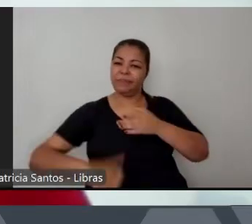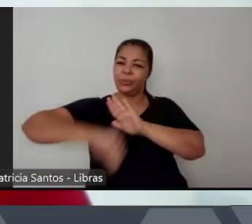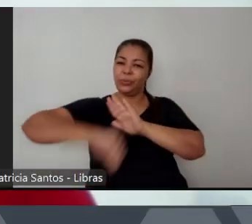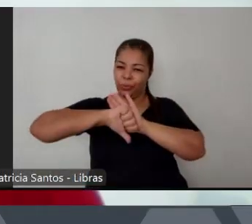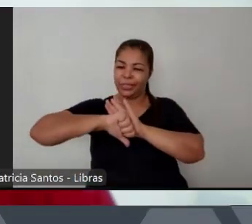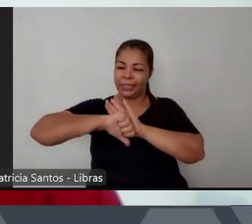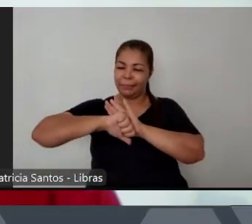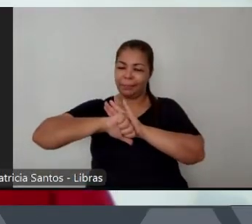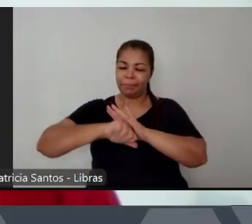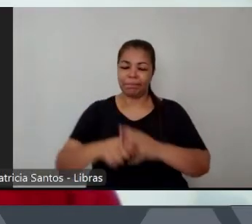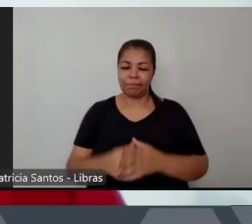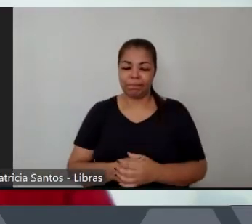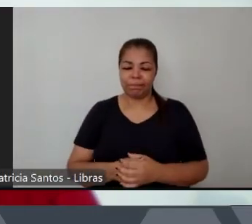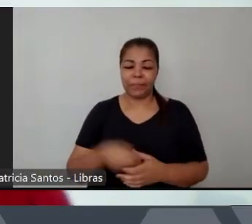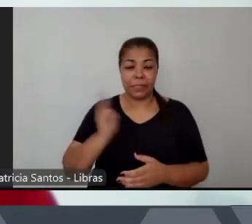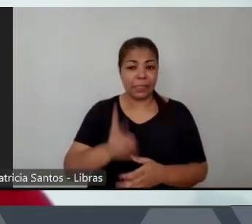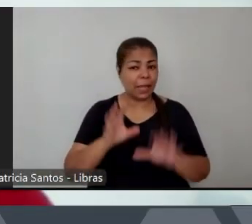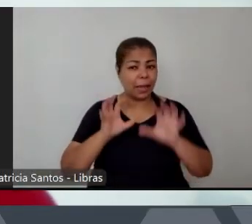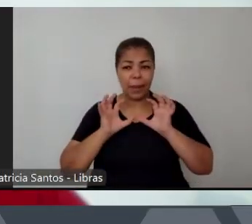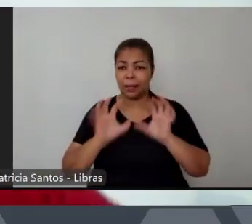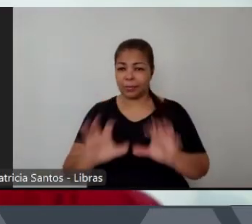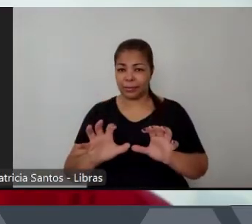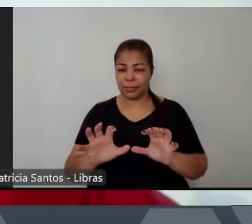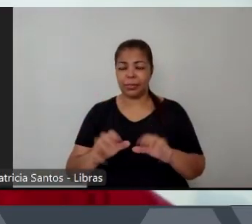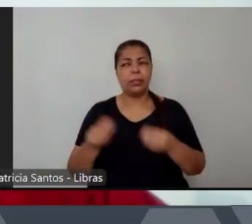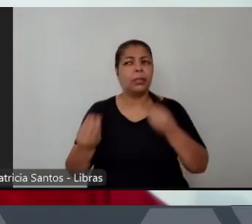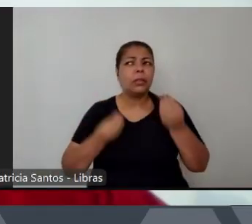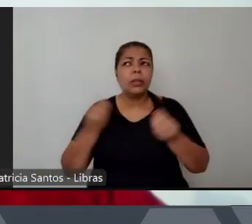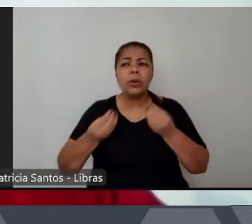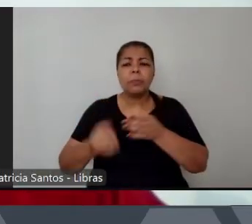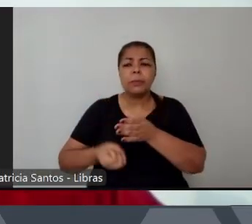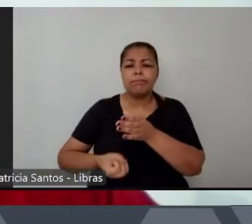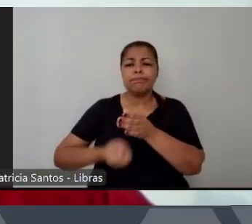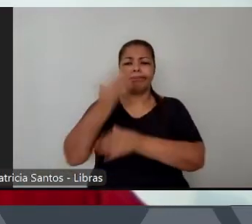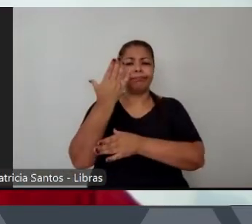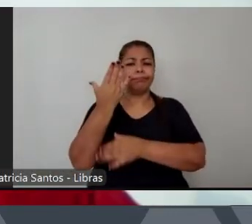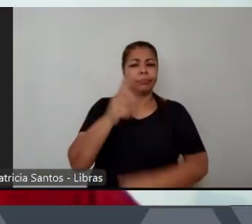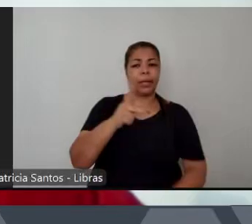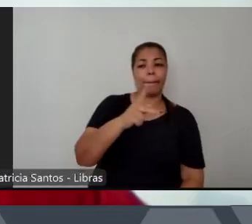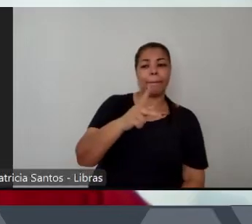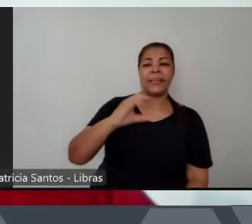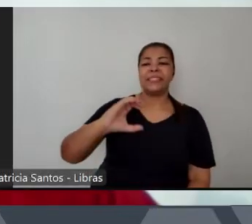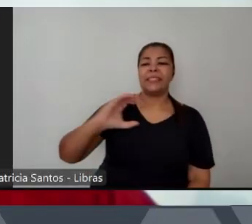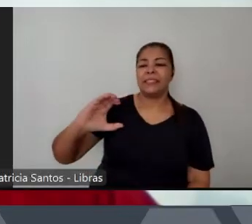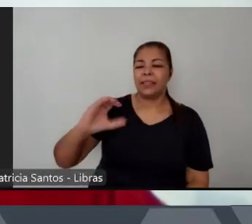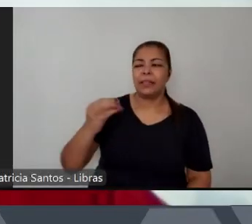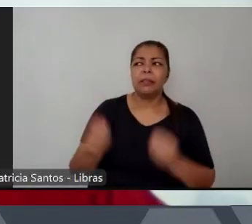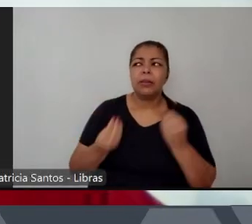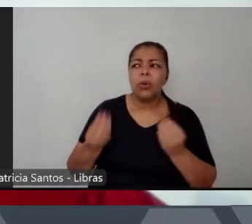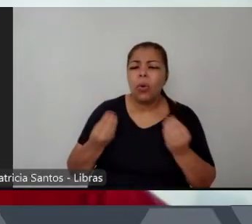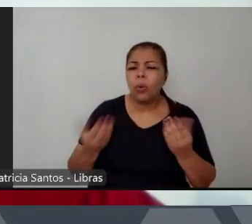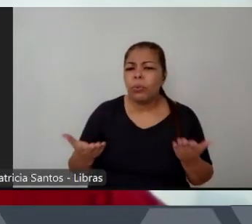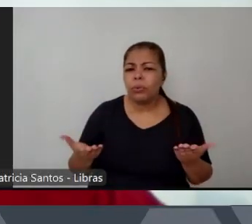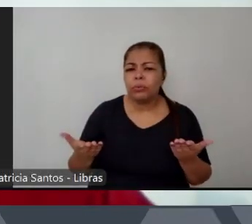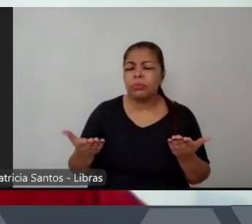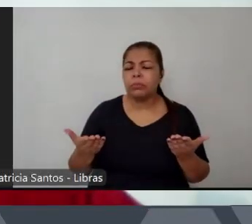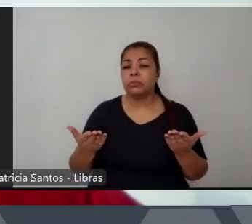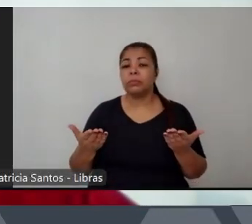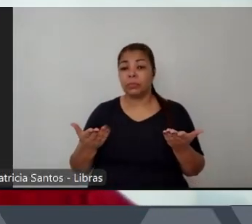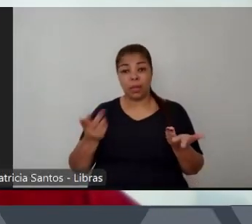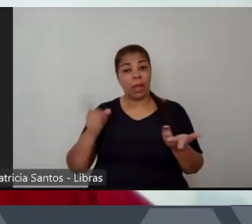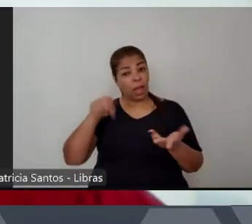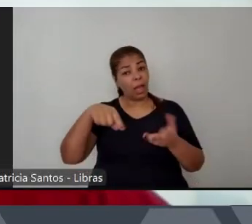truculenta e como é que surge o PCC é interessante pensar justamente um desdobramento desses